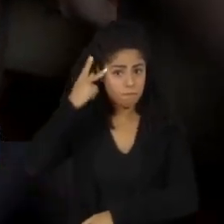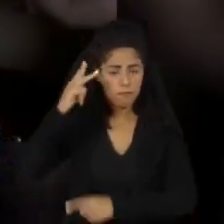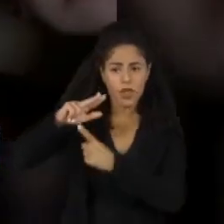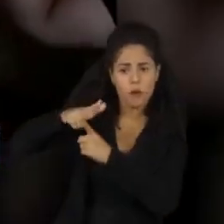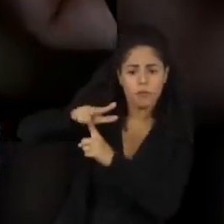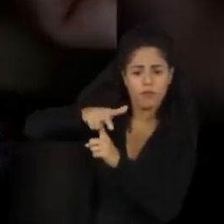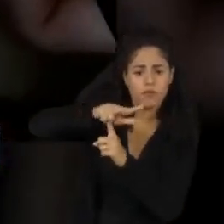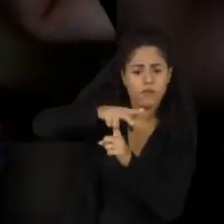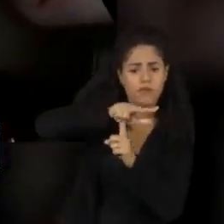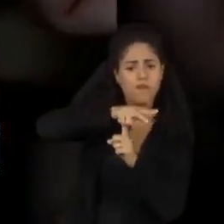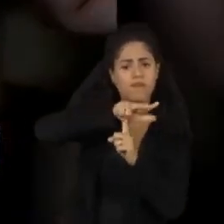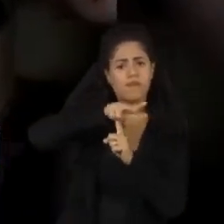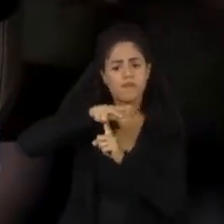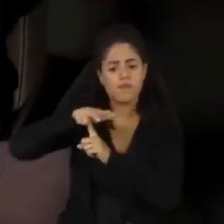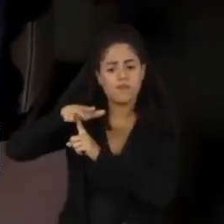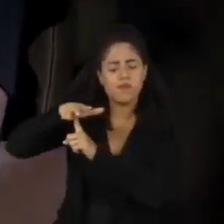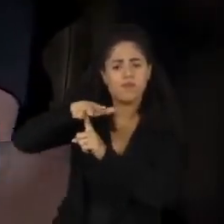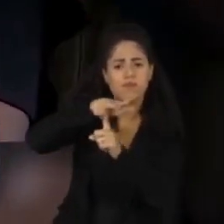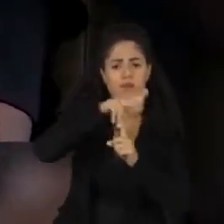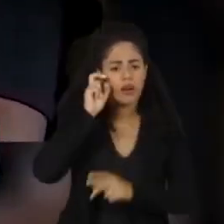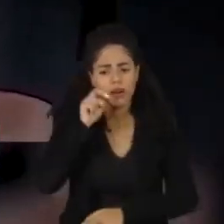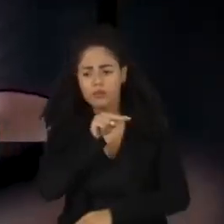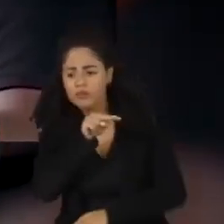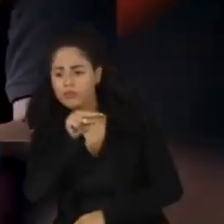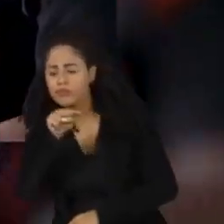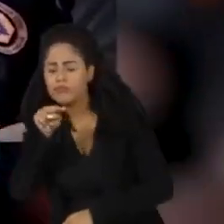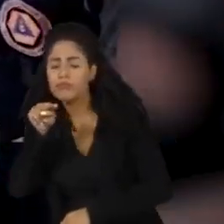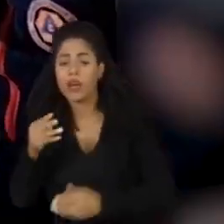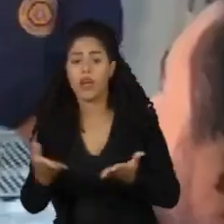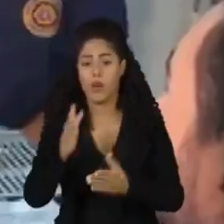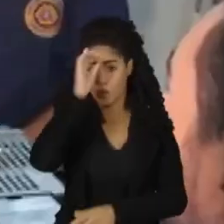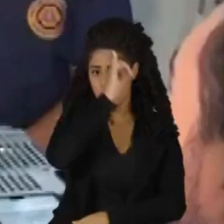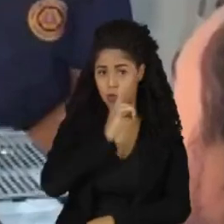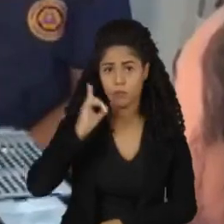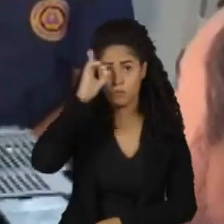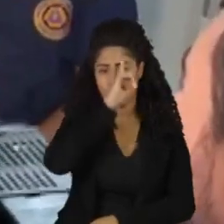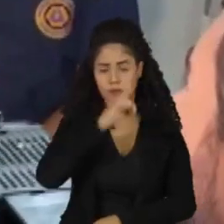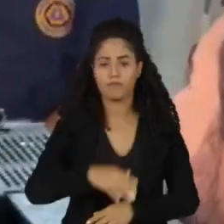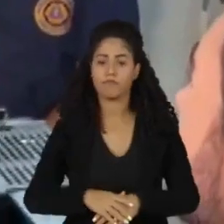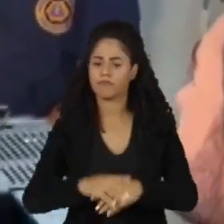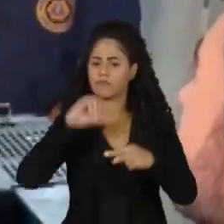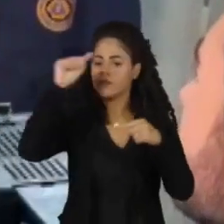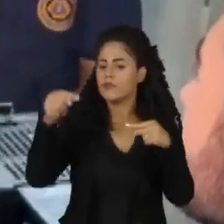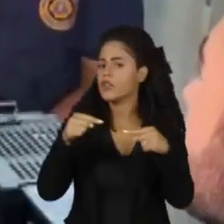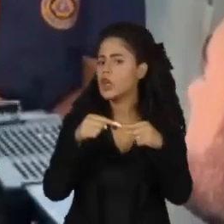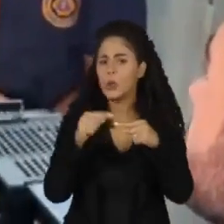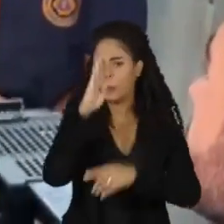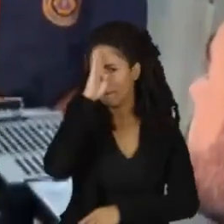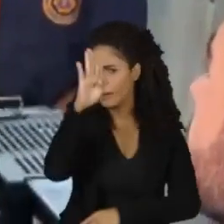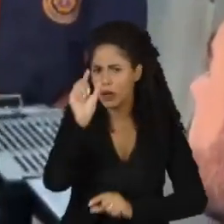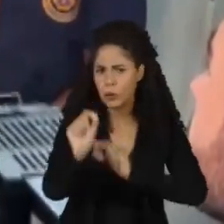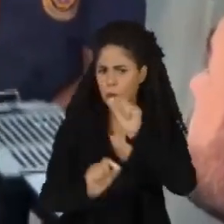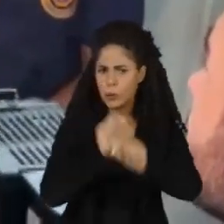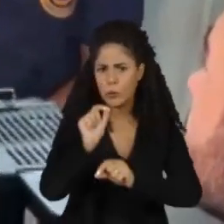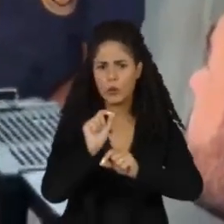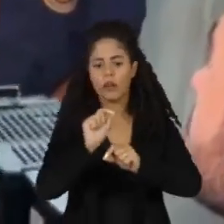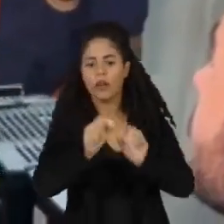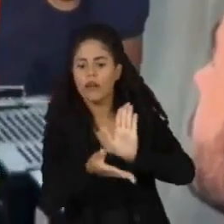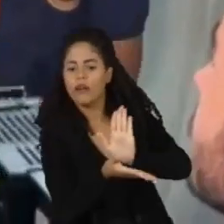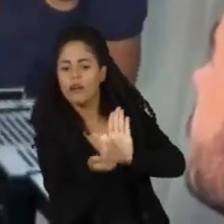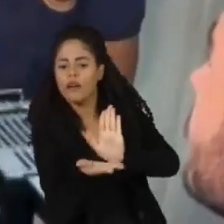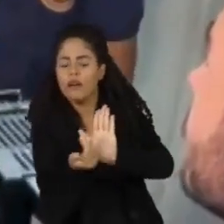também está na região e sobrevoou a área neste domingo. Nosso objetivo primeiro é fazer essa desobstrução.